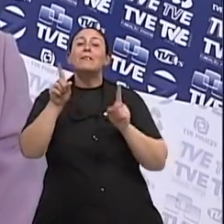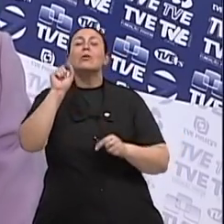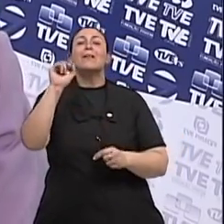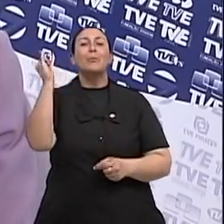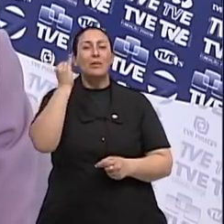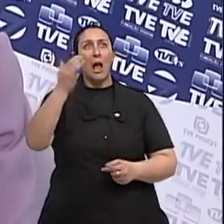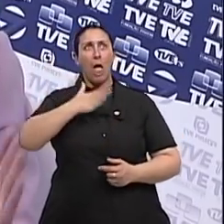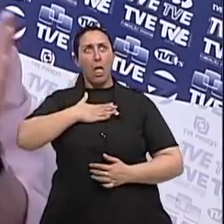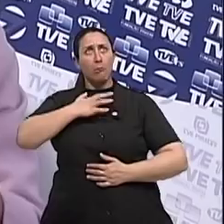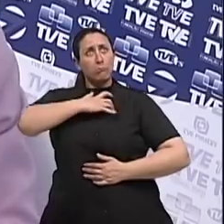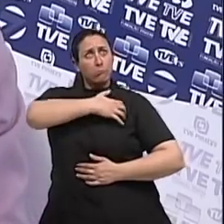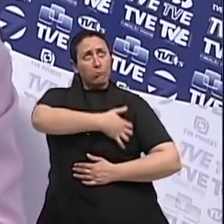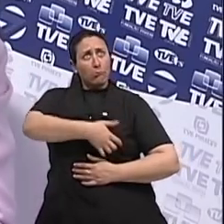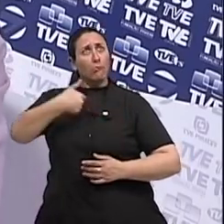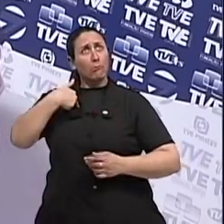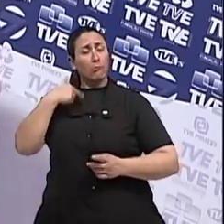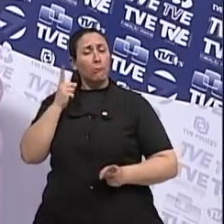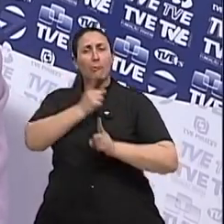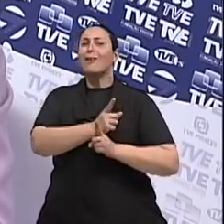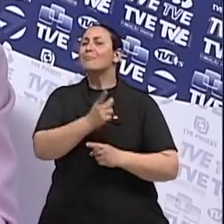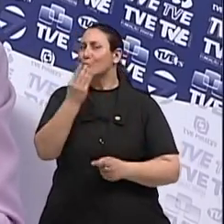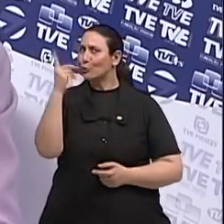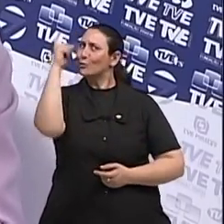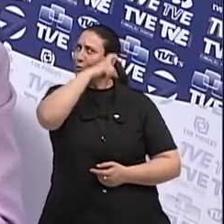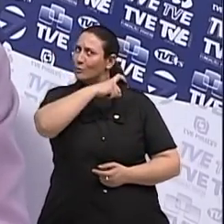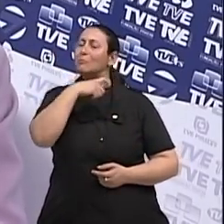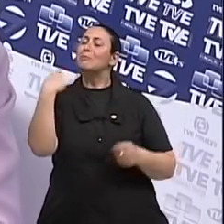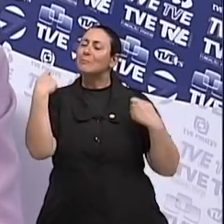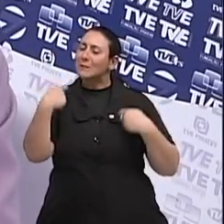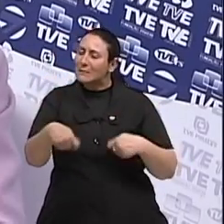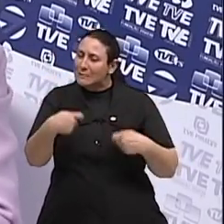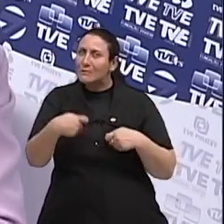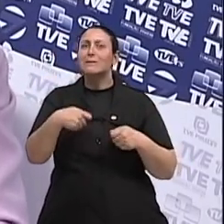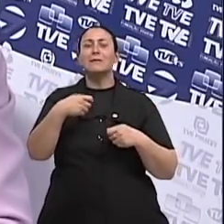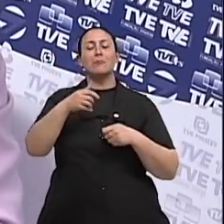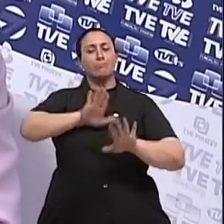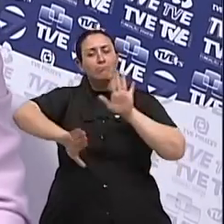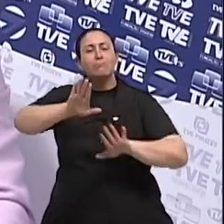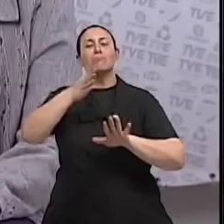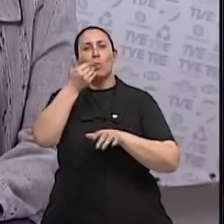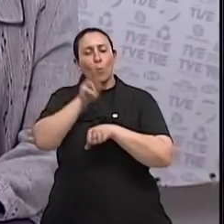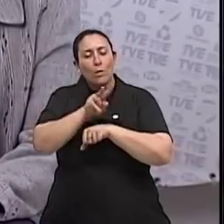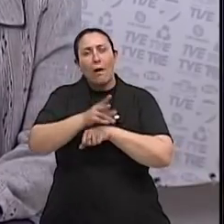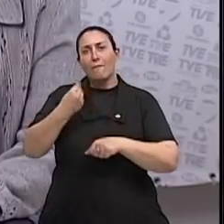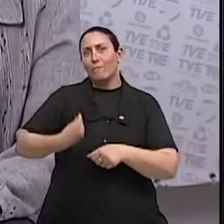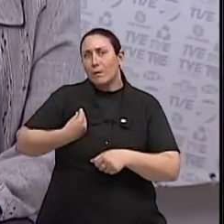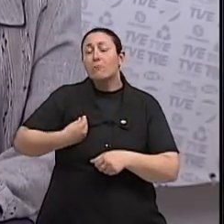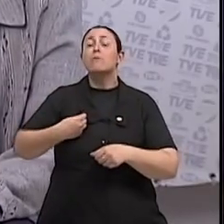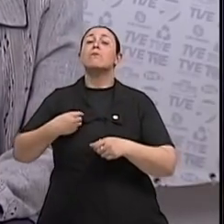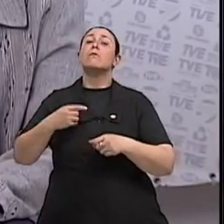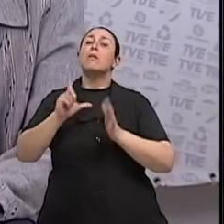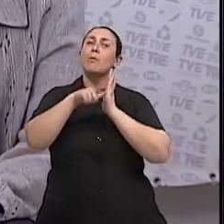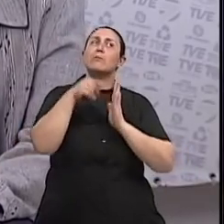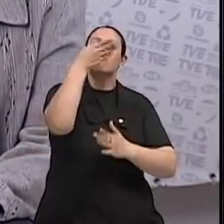que fazer parte de um todo, dos cuidados com os hábitos, que isso pode diminuir o risco da gente. Claro, porque o autoexame foi